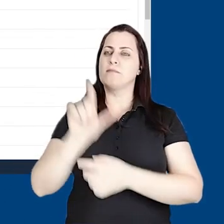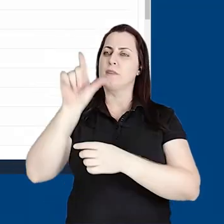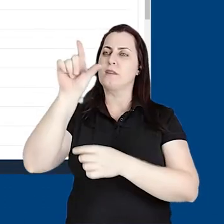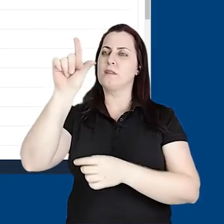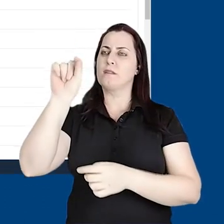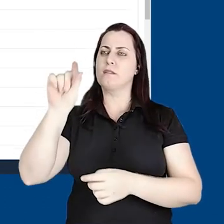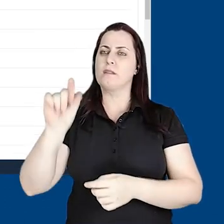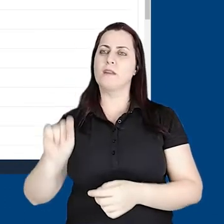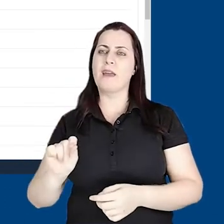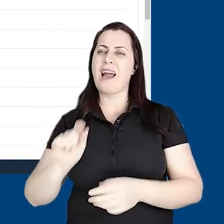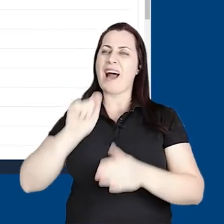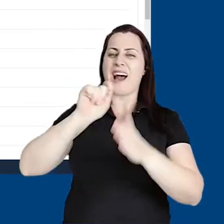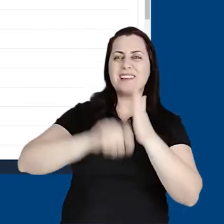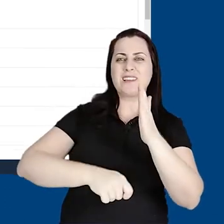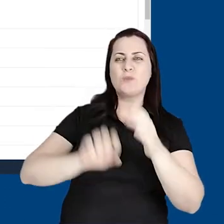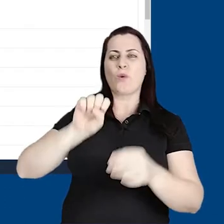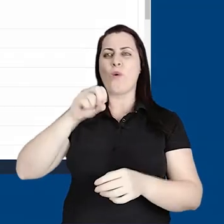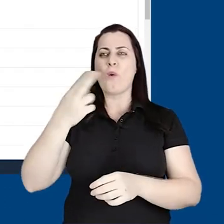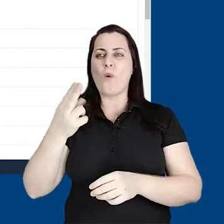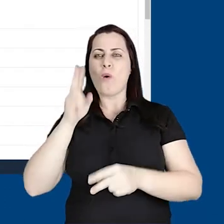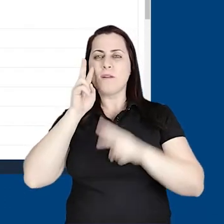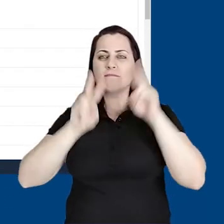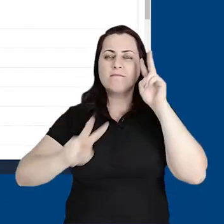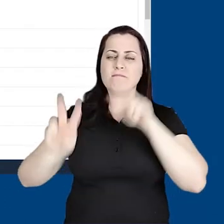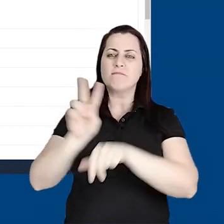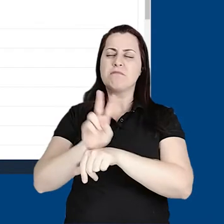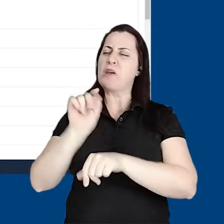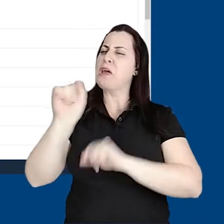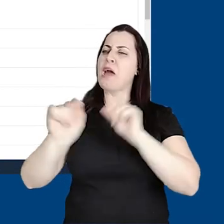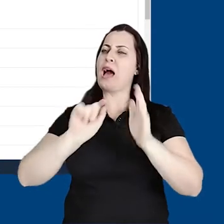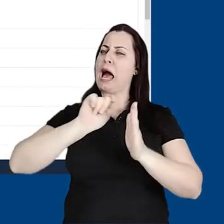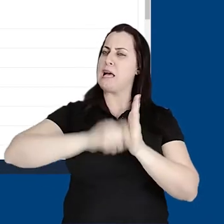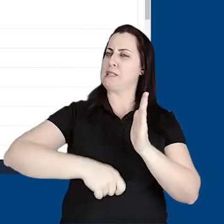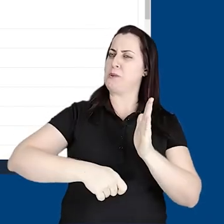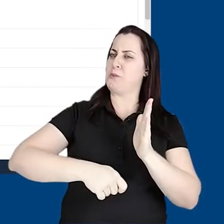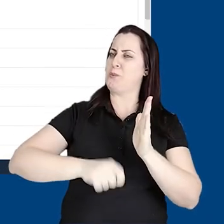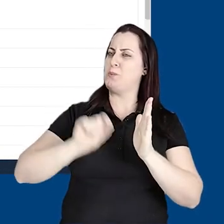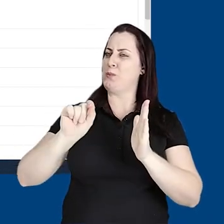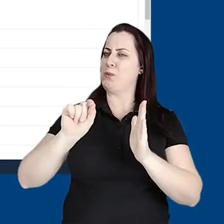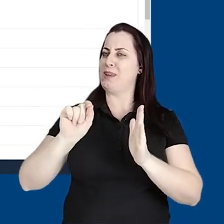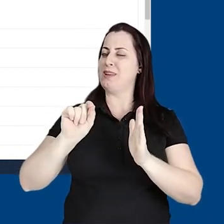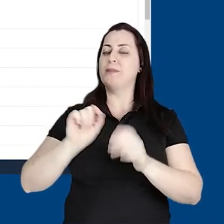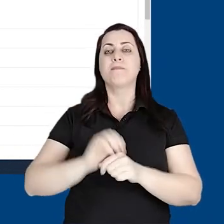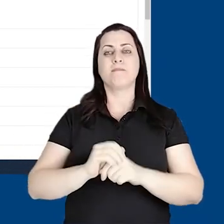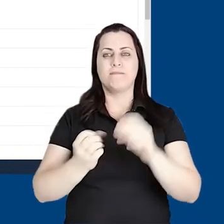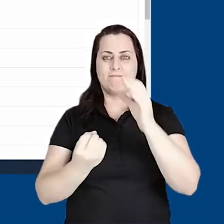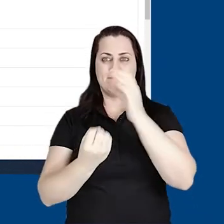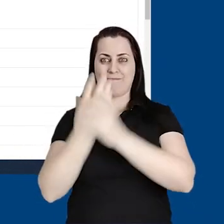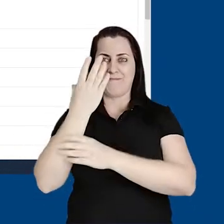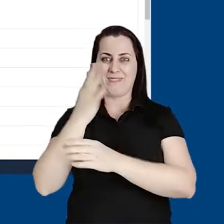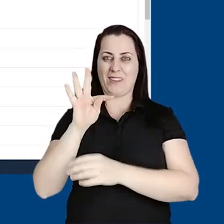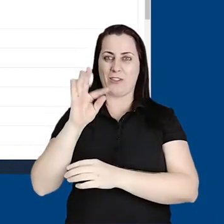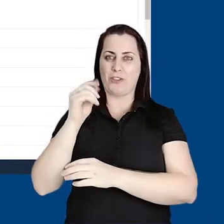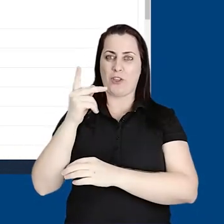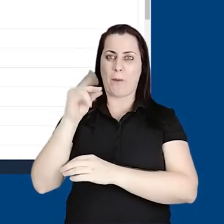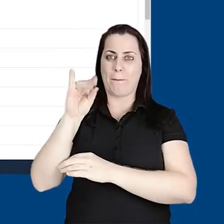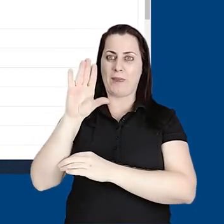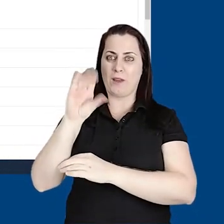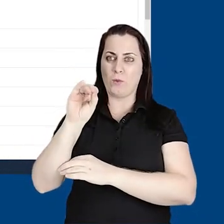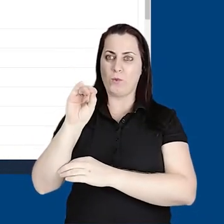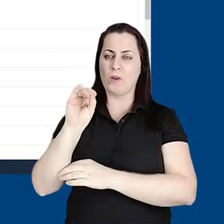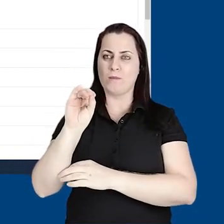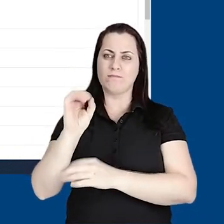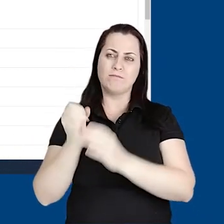Opções de assinatura e monitoramento. O seria uma assinatura? Quando um tópico é criado ou